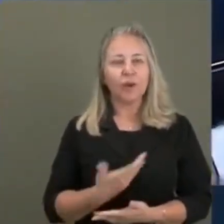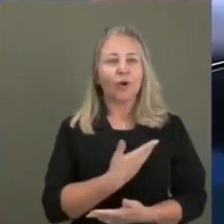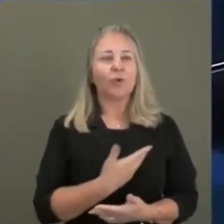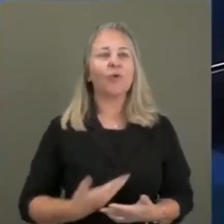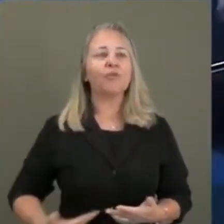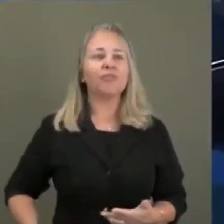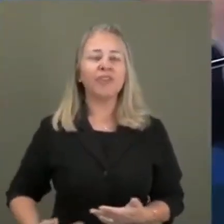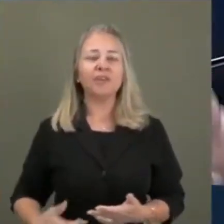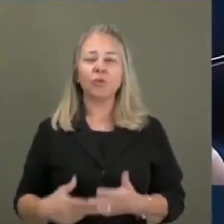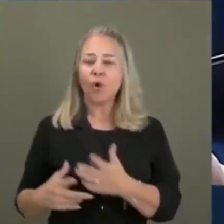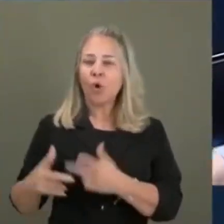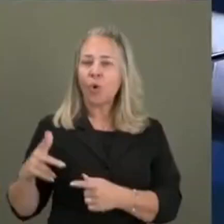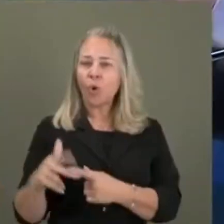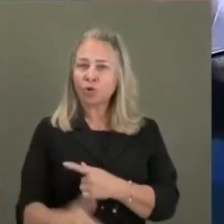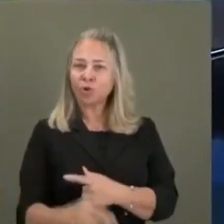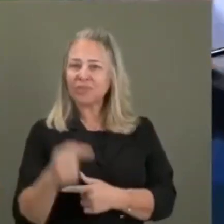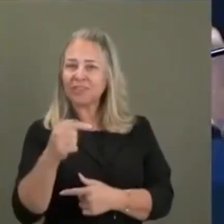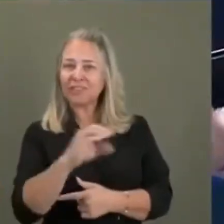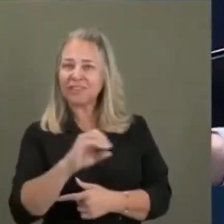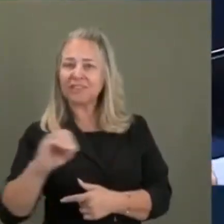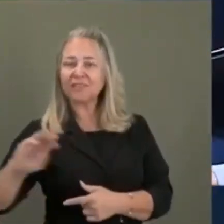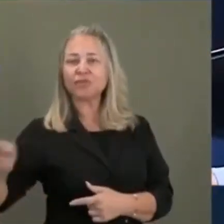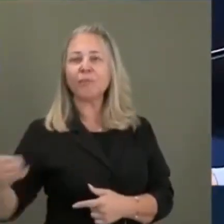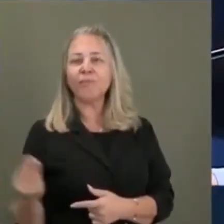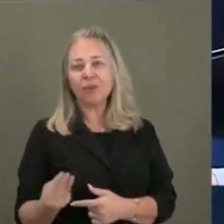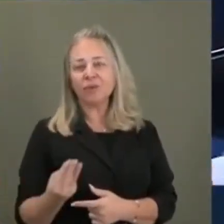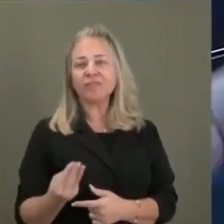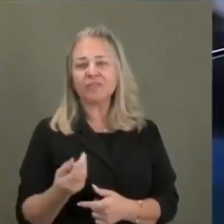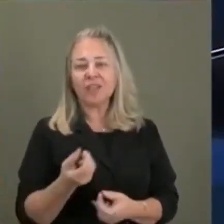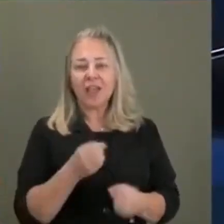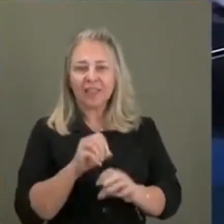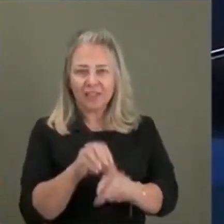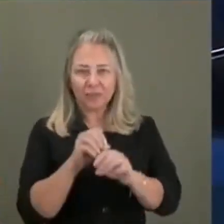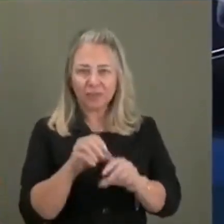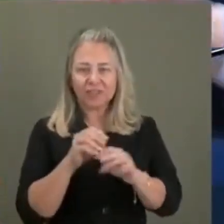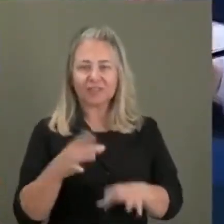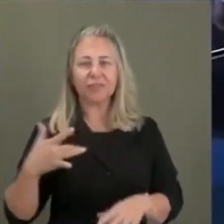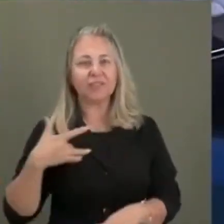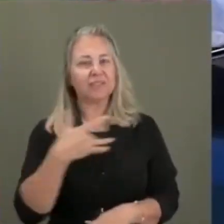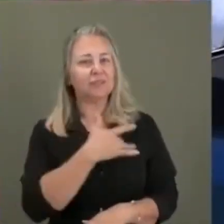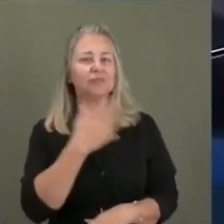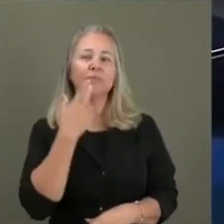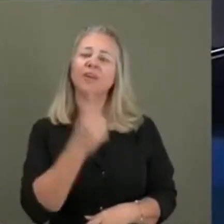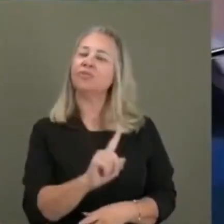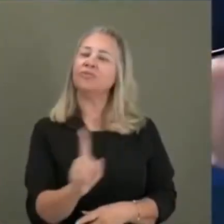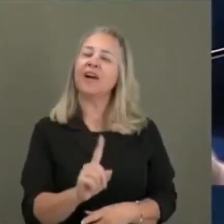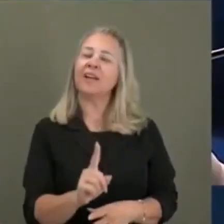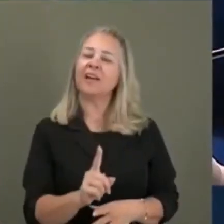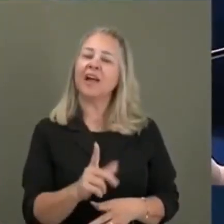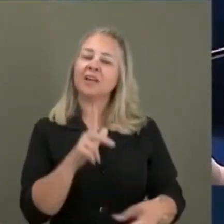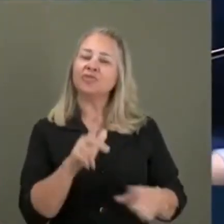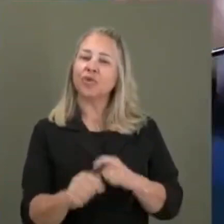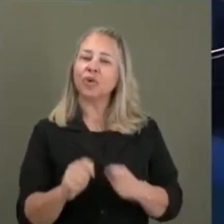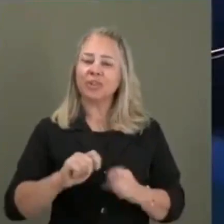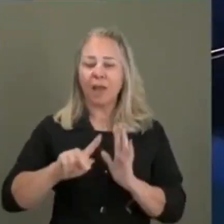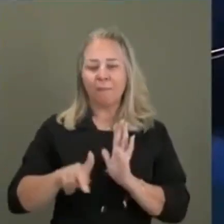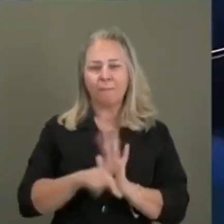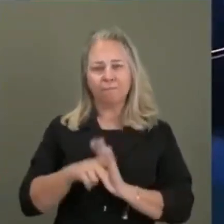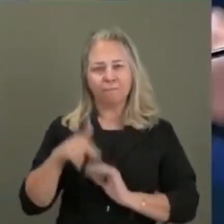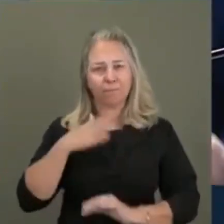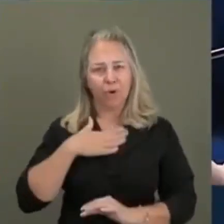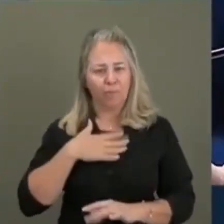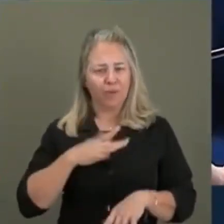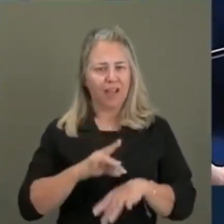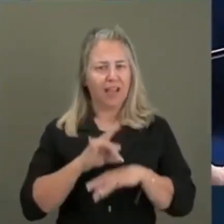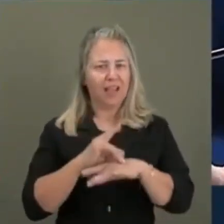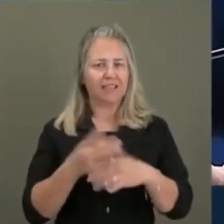agora de cortar R 750 milhões na educação e na saúde. Mas a gente nunca fala aqui de cortar da própria carne, que é a hora da gente